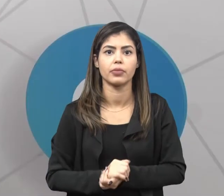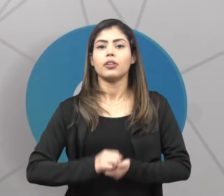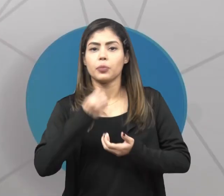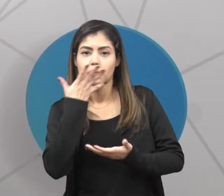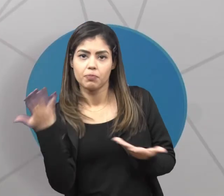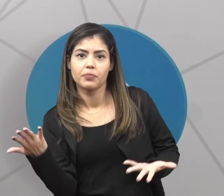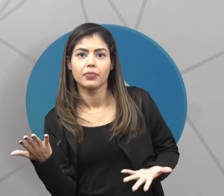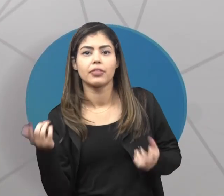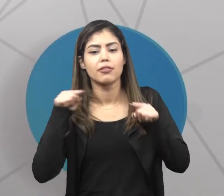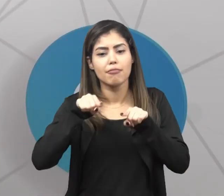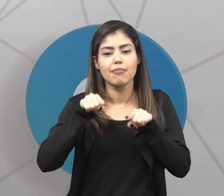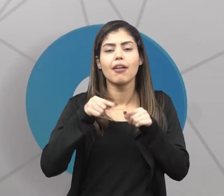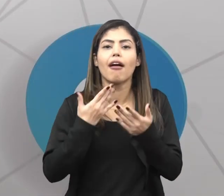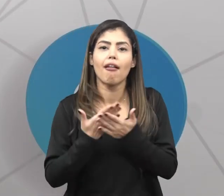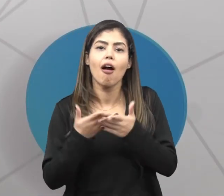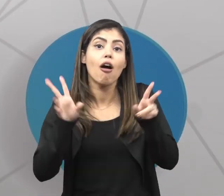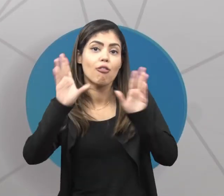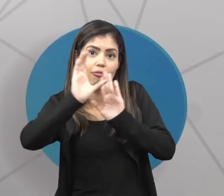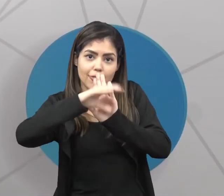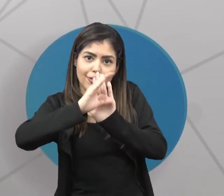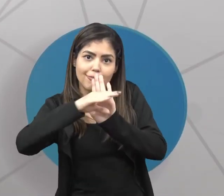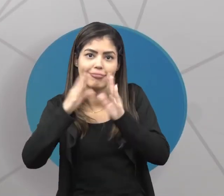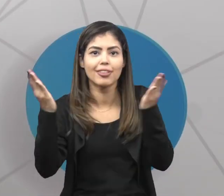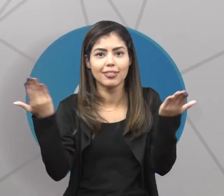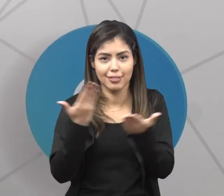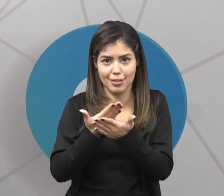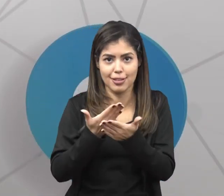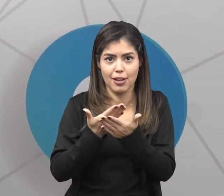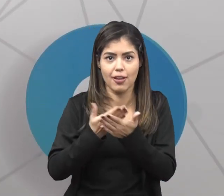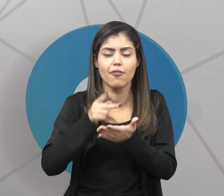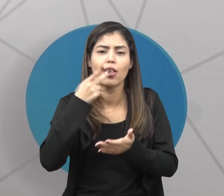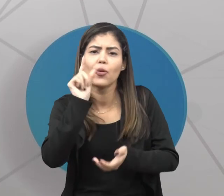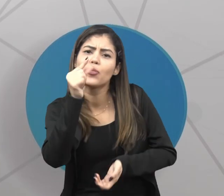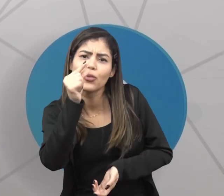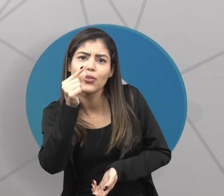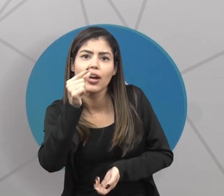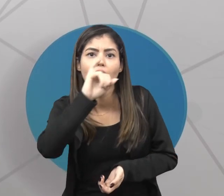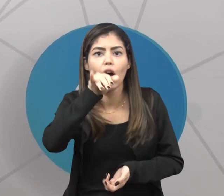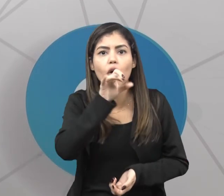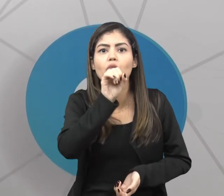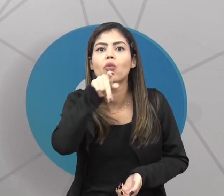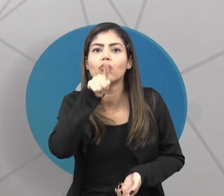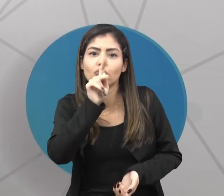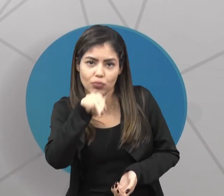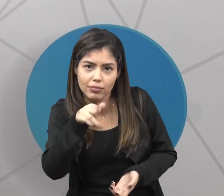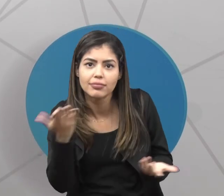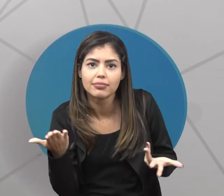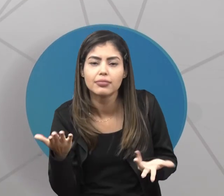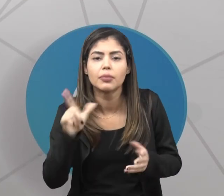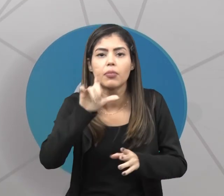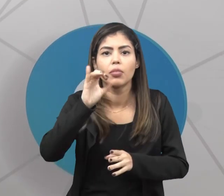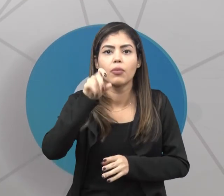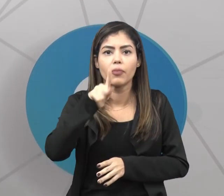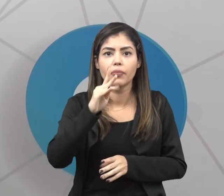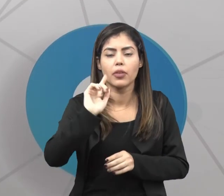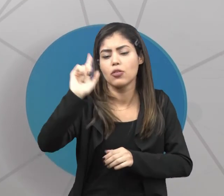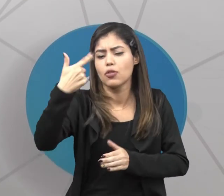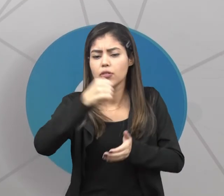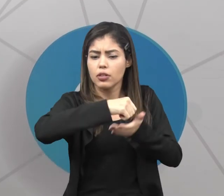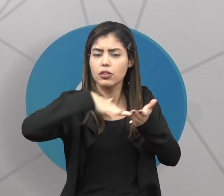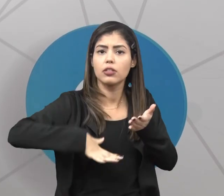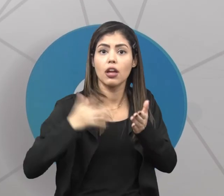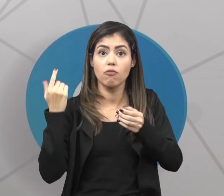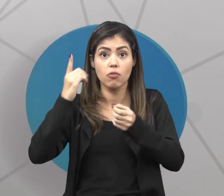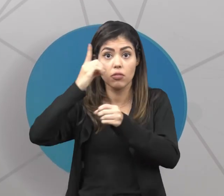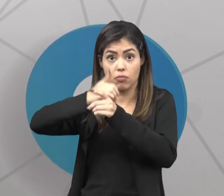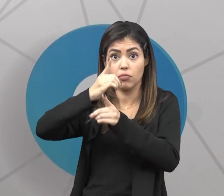pessoal, então esse foi o conteúdo da nossa aula, falamos aí um pouquinho sobre John Locke, e outros exercícios vocês vão